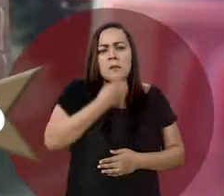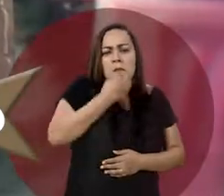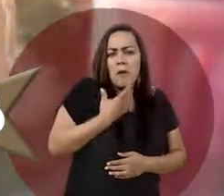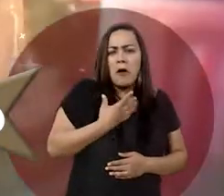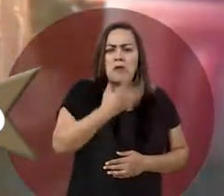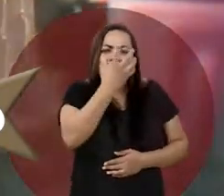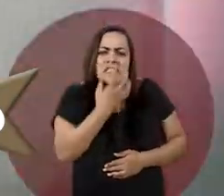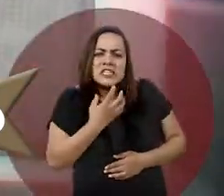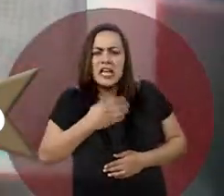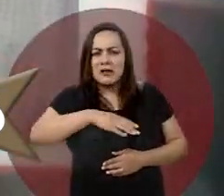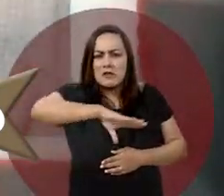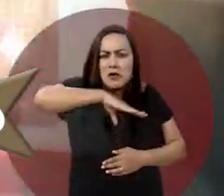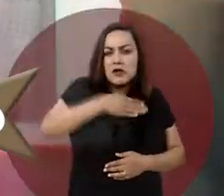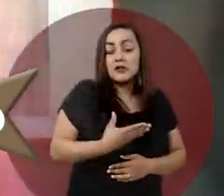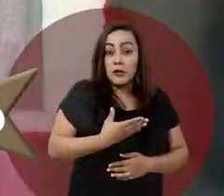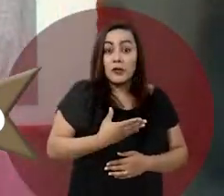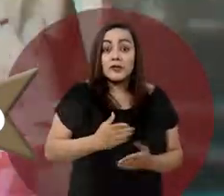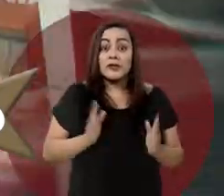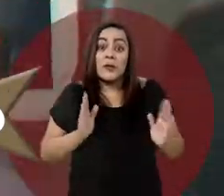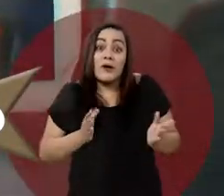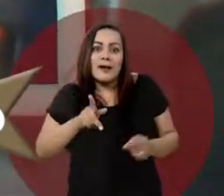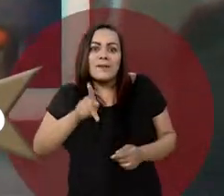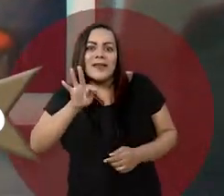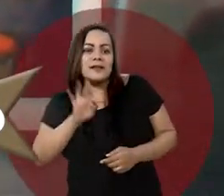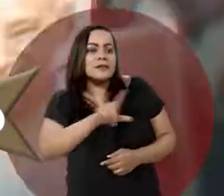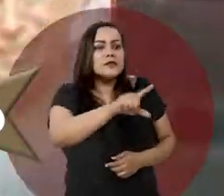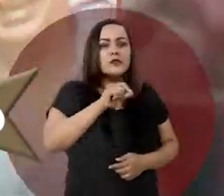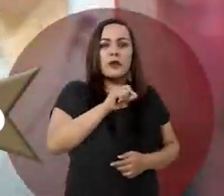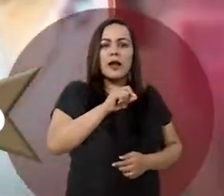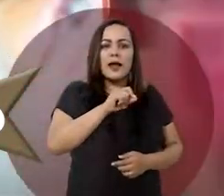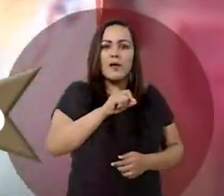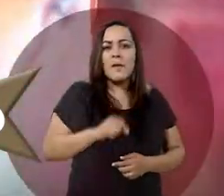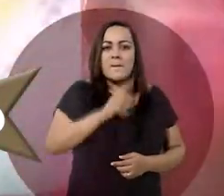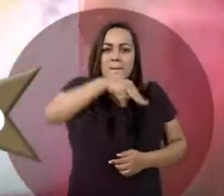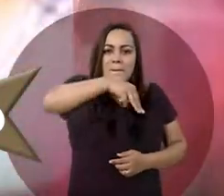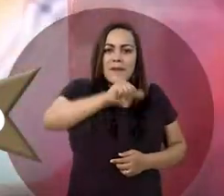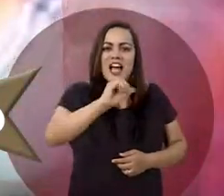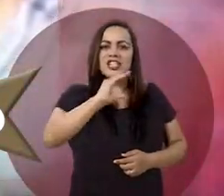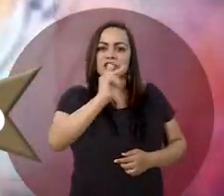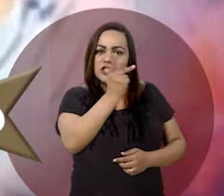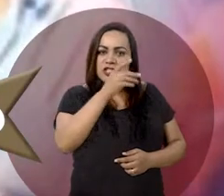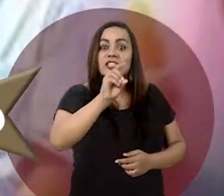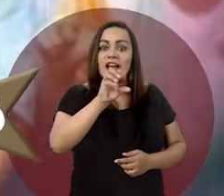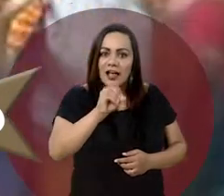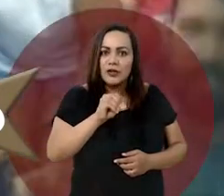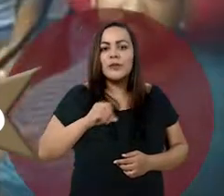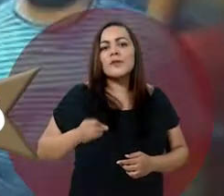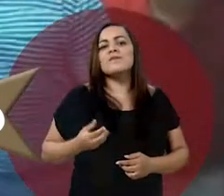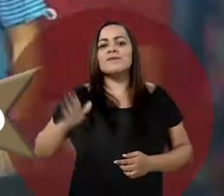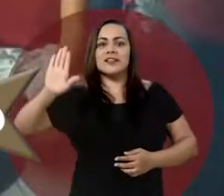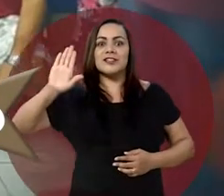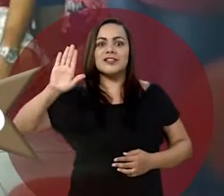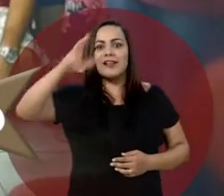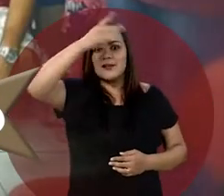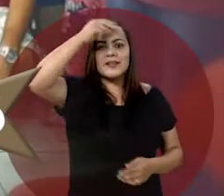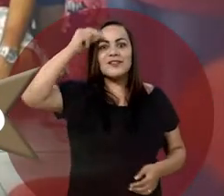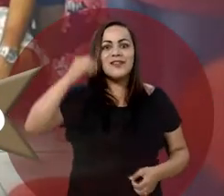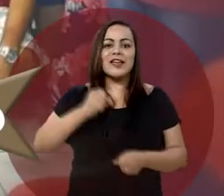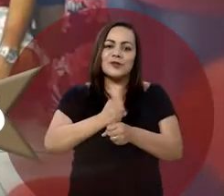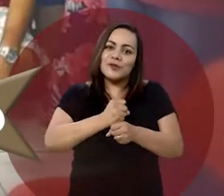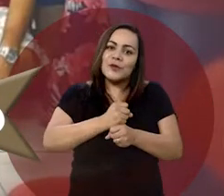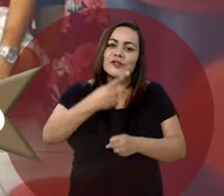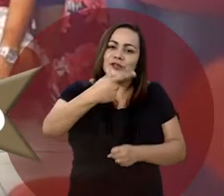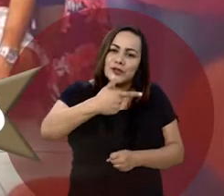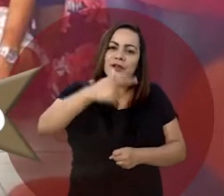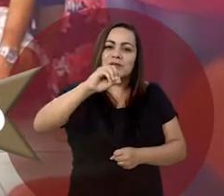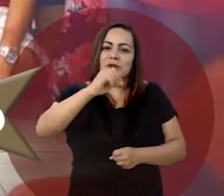reconhecimento pelo trabalho sério e corajoso fez com que o Partido dos Trabalhadores escolhesse Machado para concorrer ao cargo de